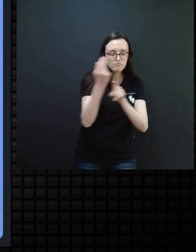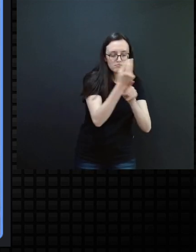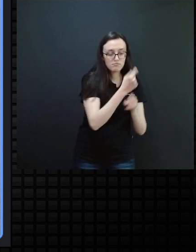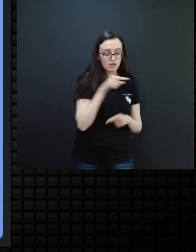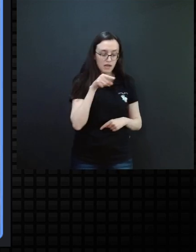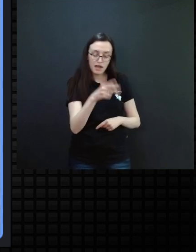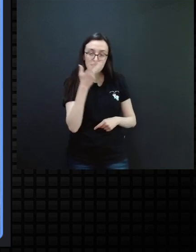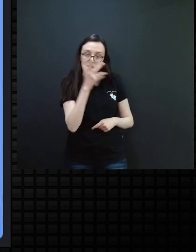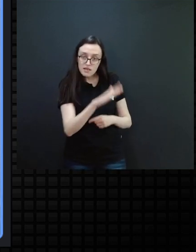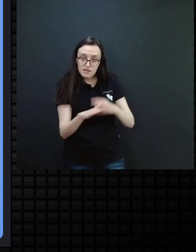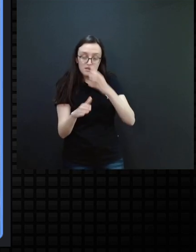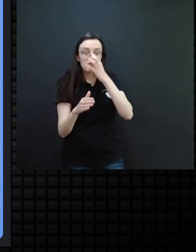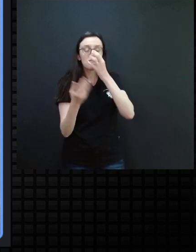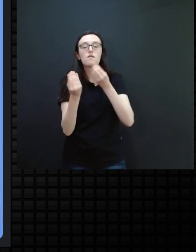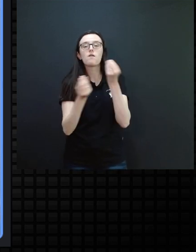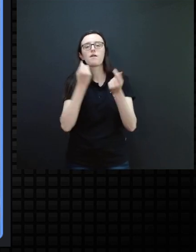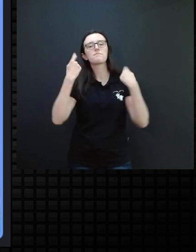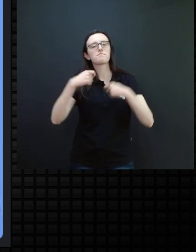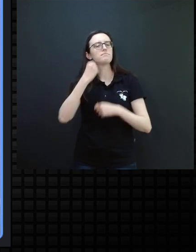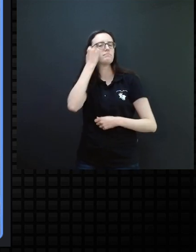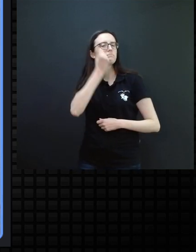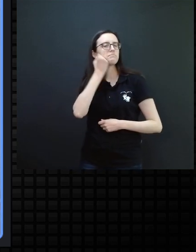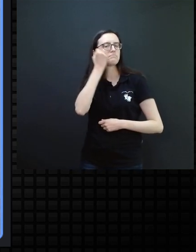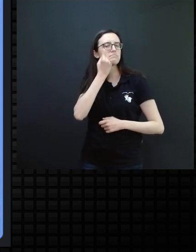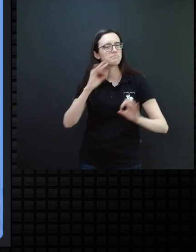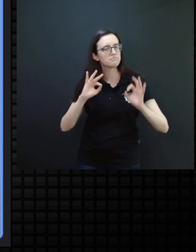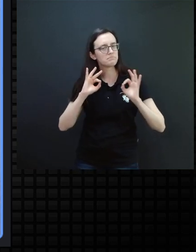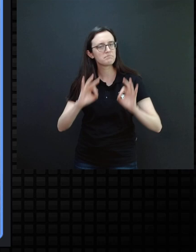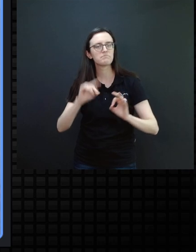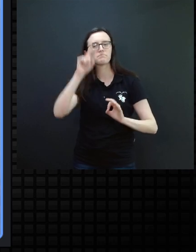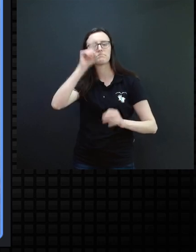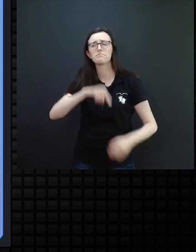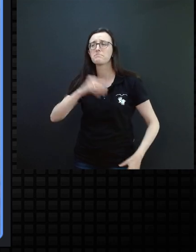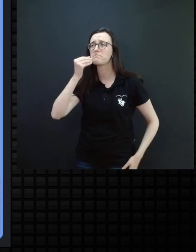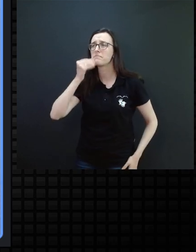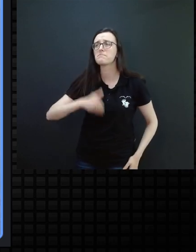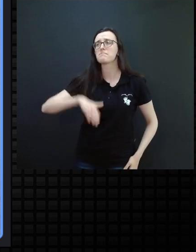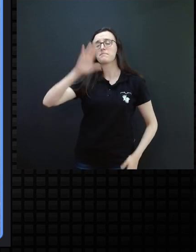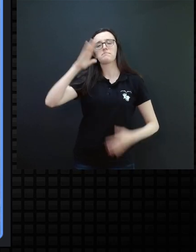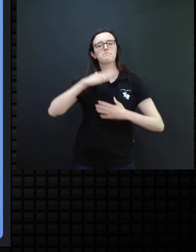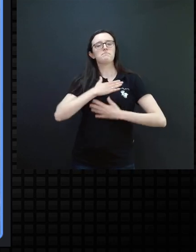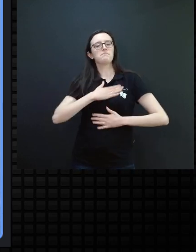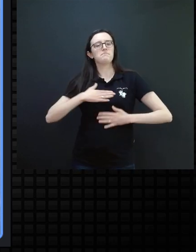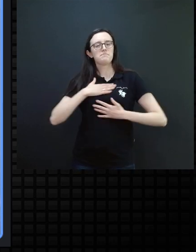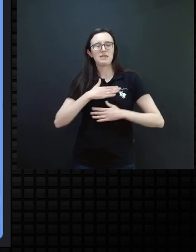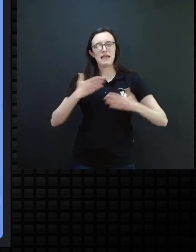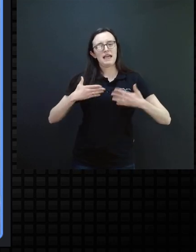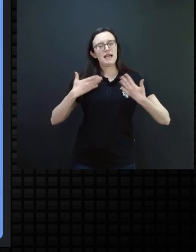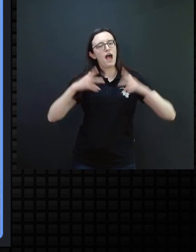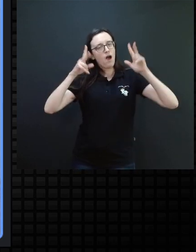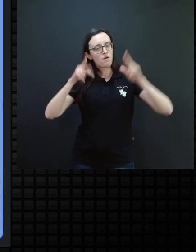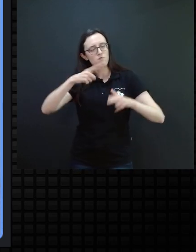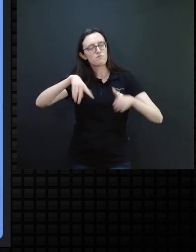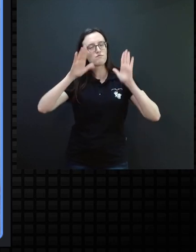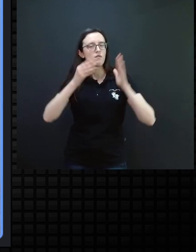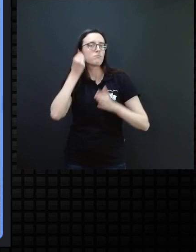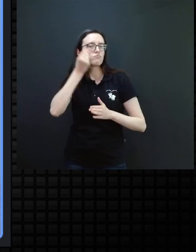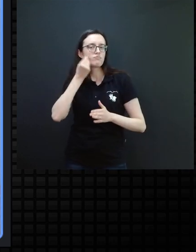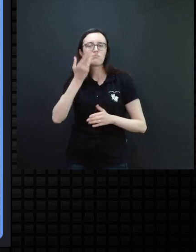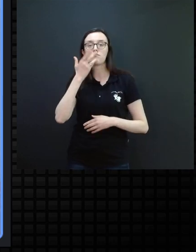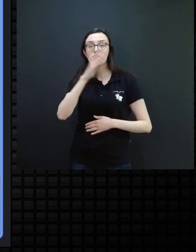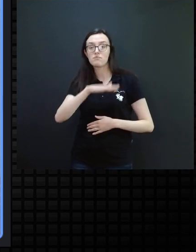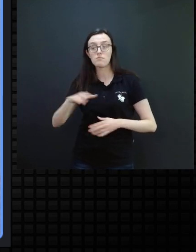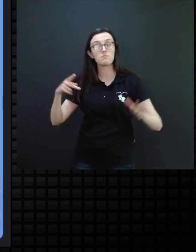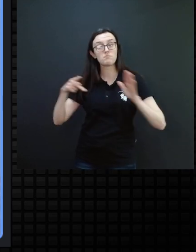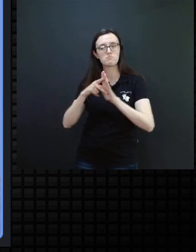criança, elas devem ser vivenciadas com a maior alegria, assim como elas são vivenciadas com as crianças